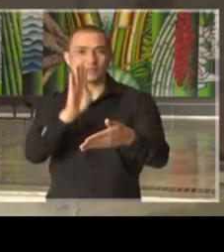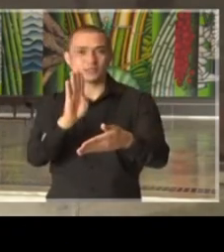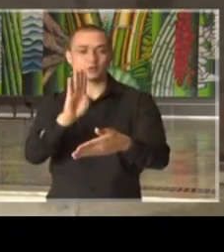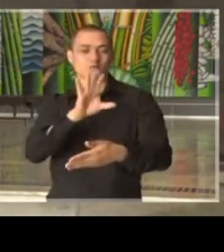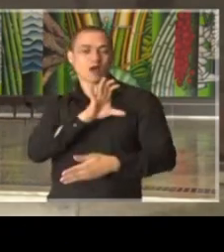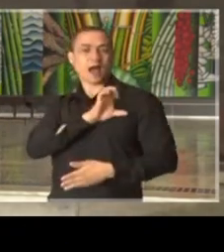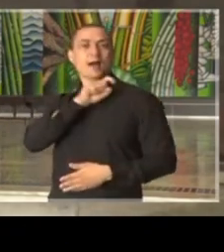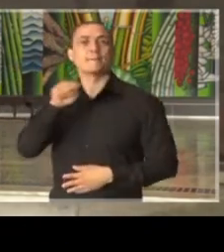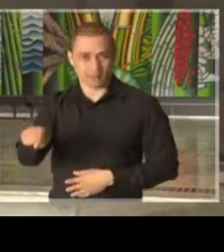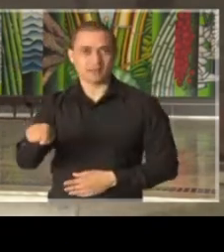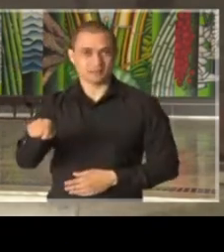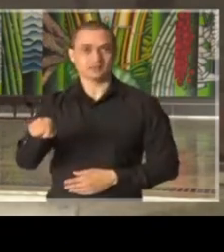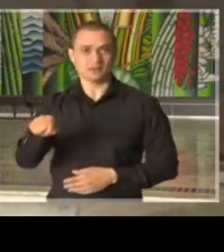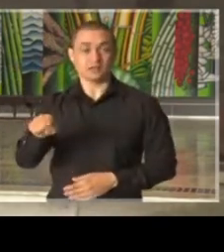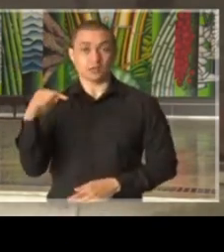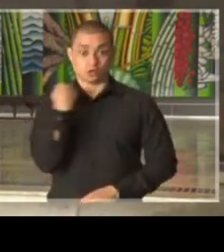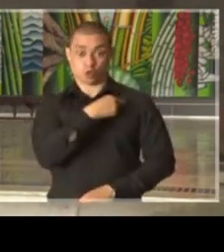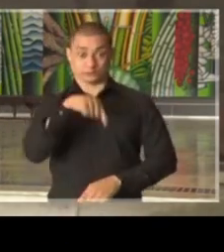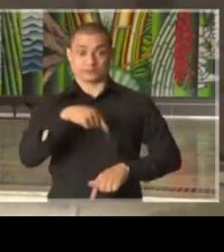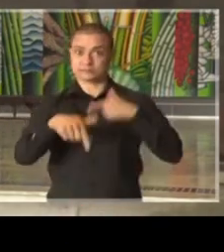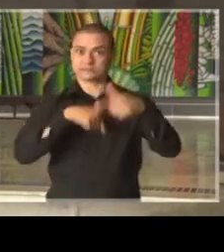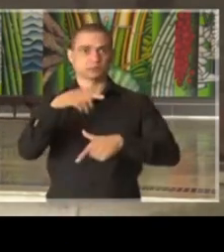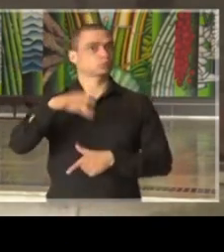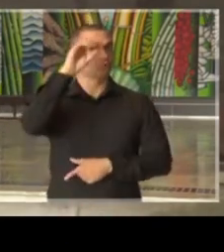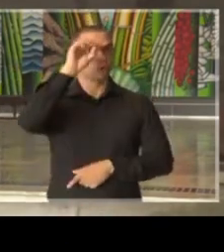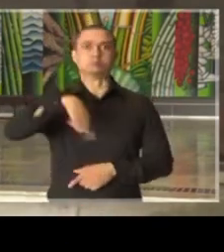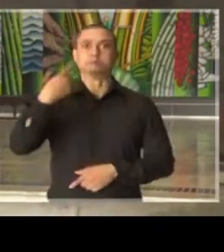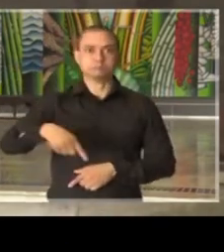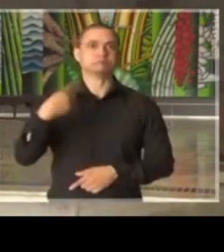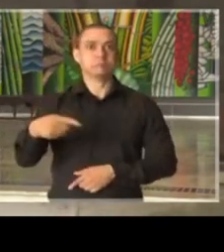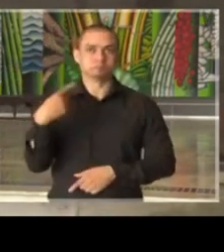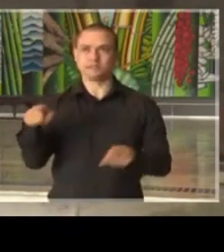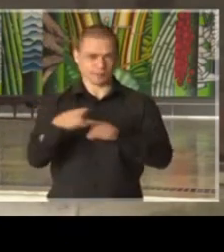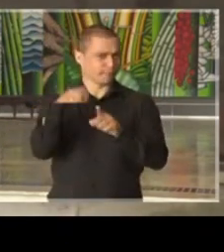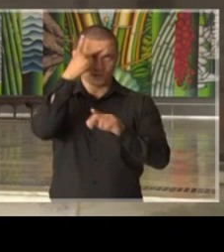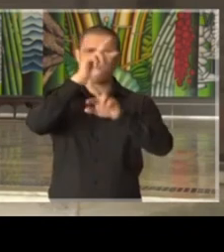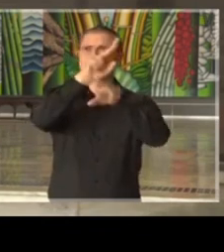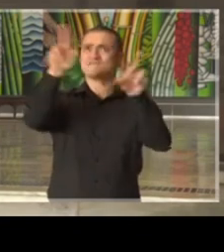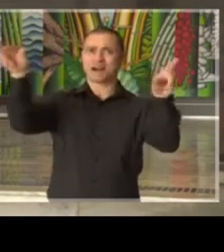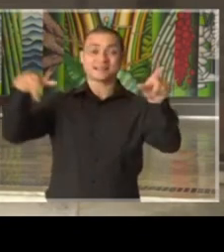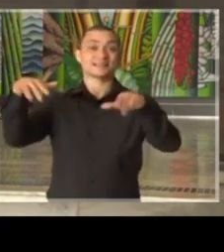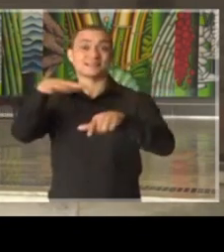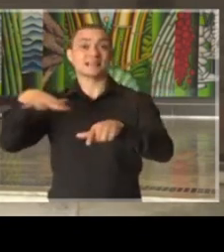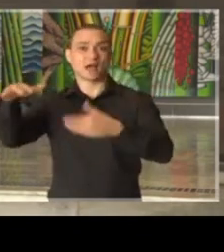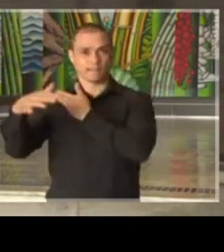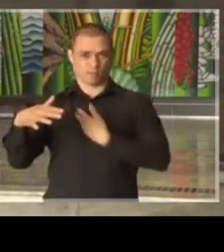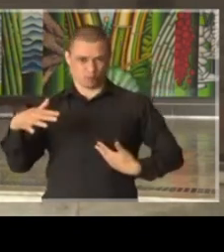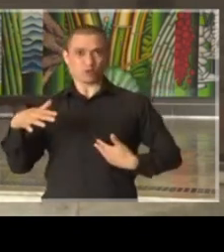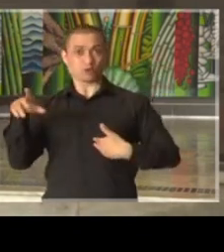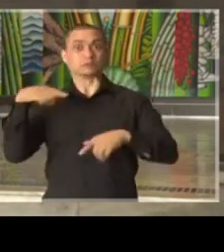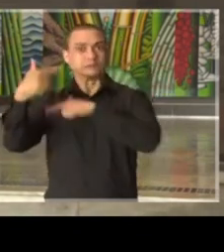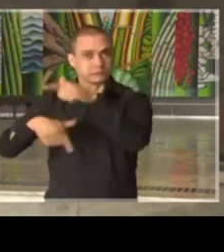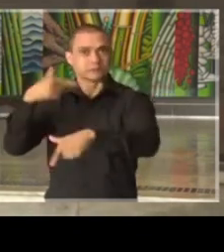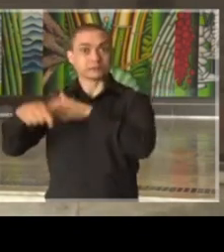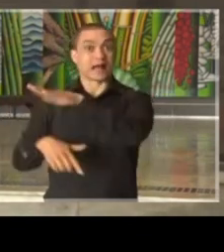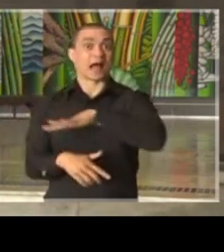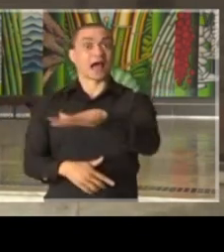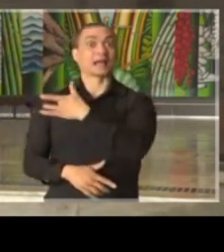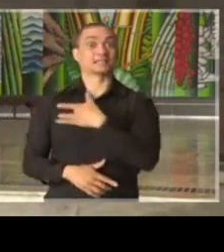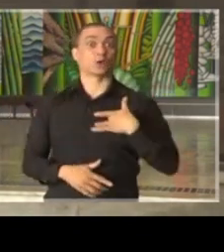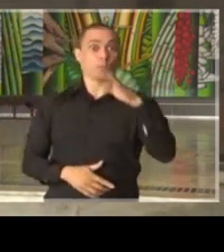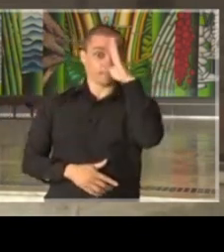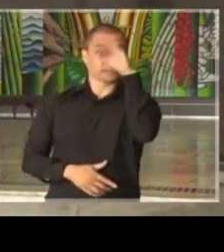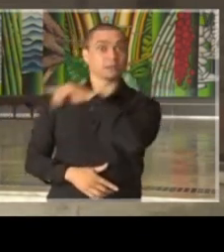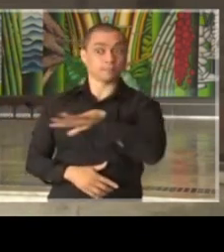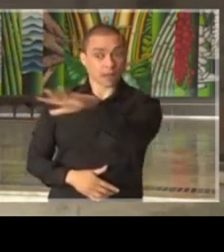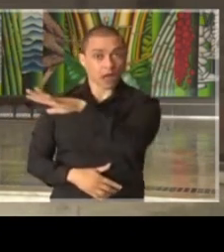trabalhando, trabalhando quase que diuturnamente, assim como milhares de outras pessoas no serviço público brasileiro, na área da saúde, na área